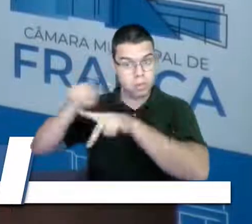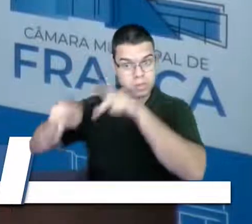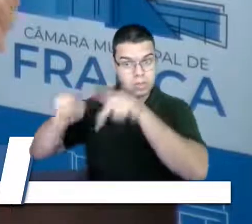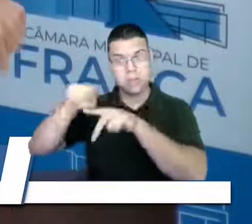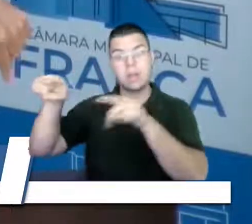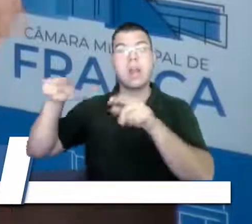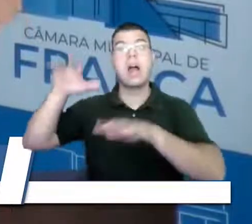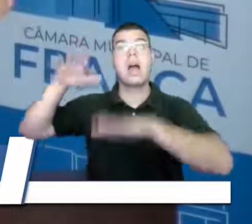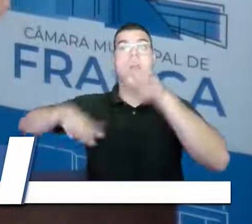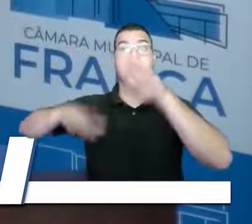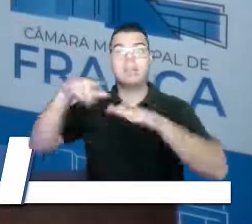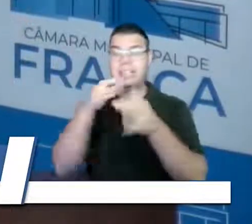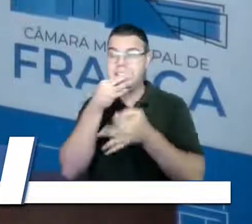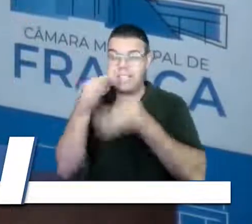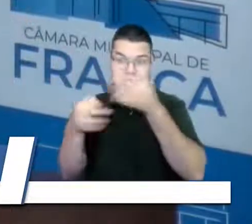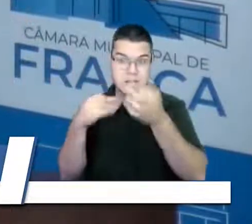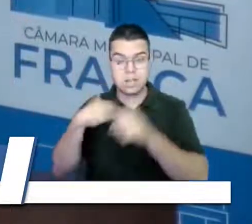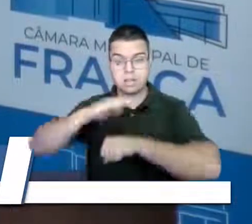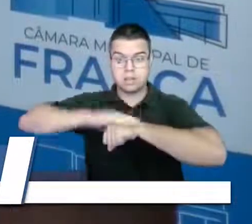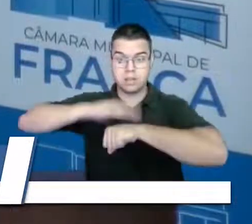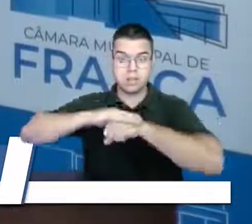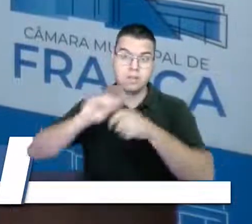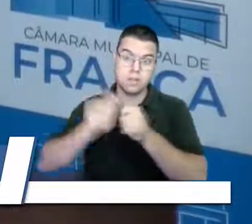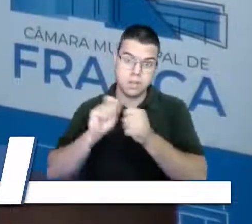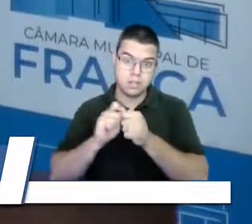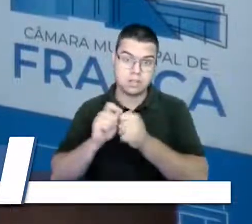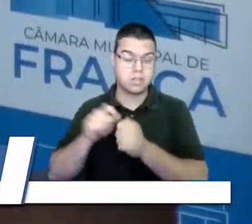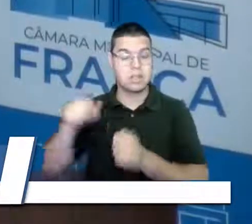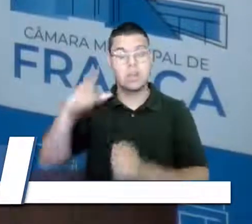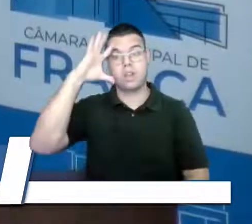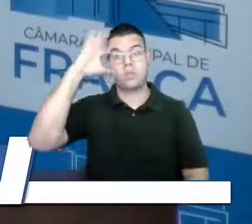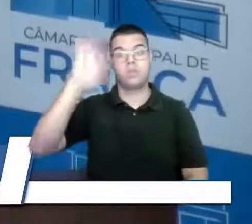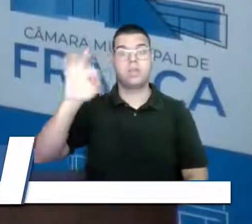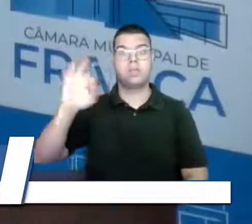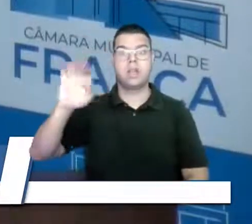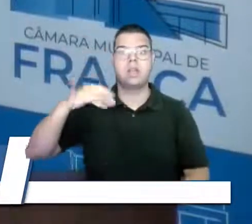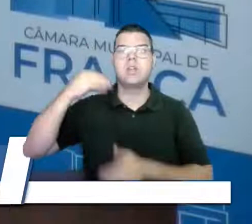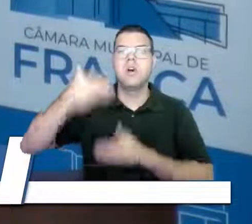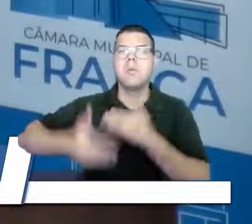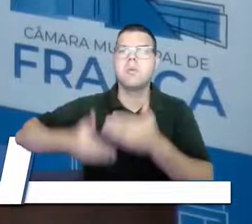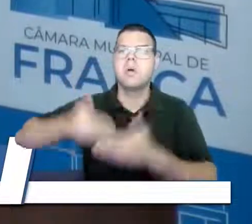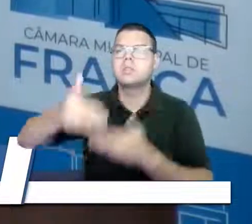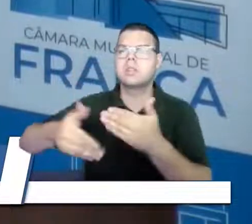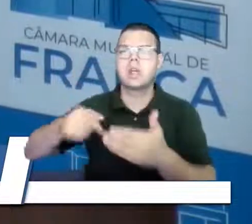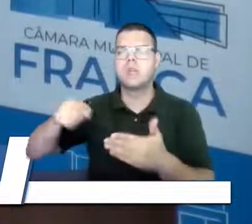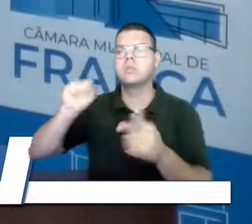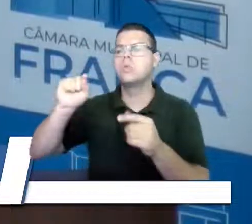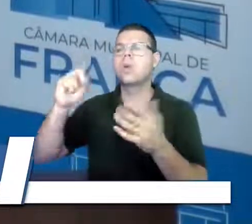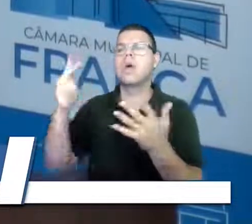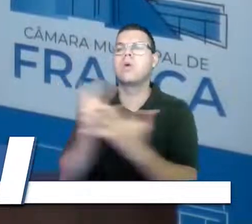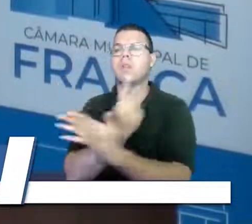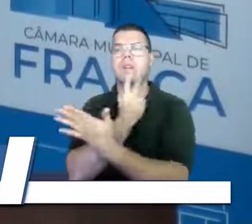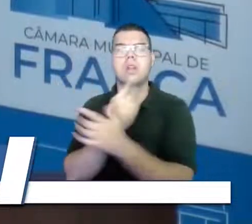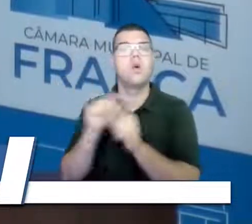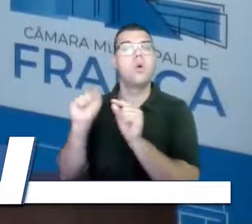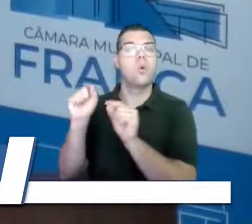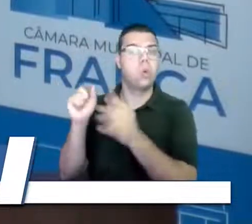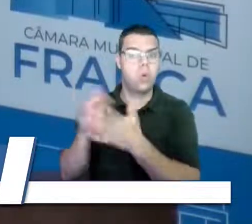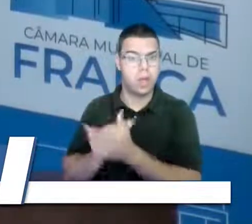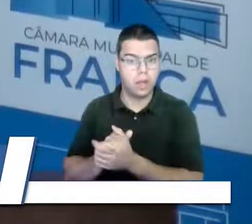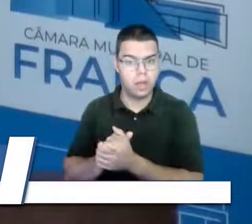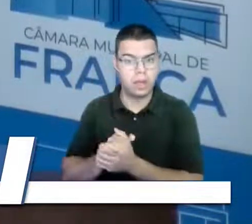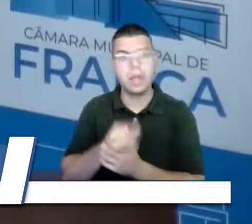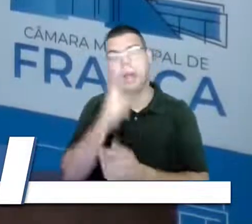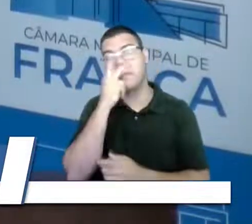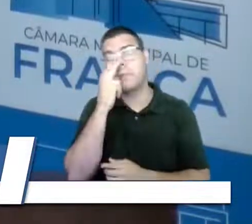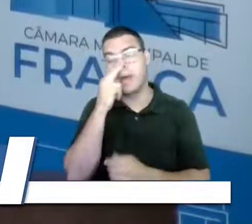a crítica que eu faço aqui, ela não entende o processo, o que está acontecendo, e ela acaba despicando